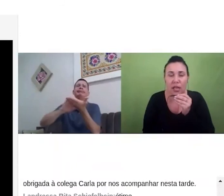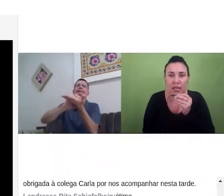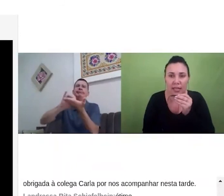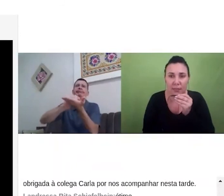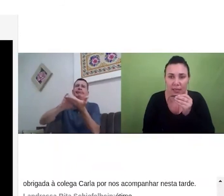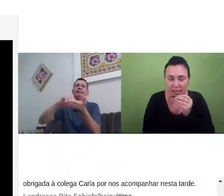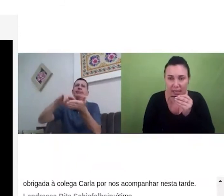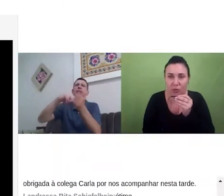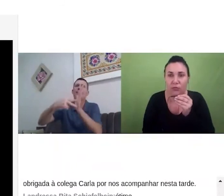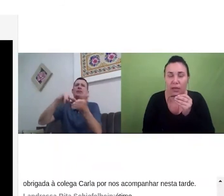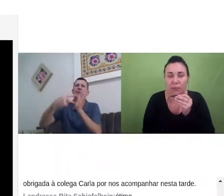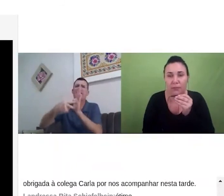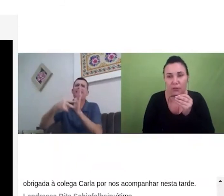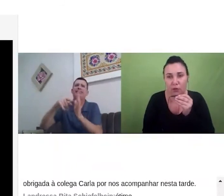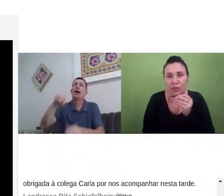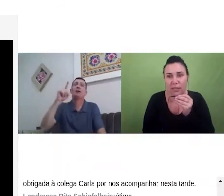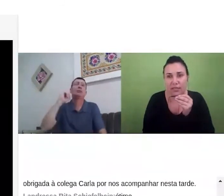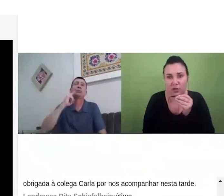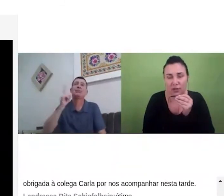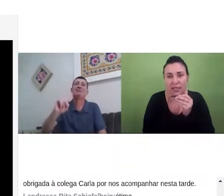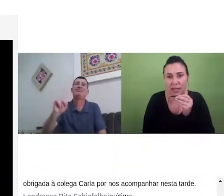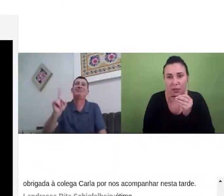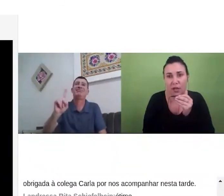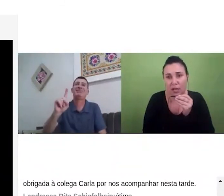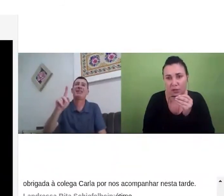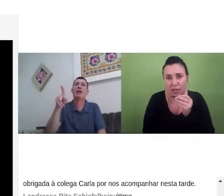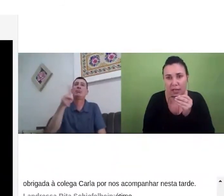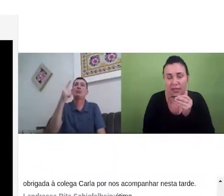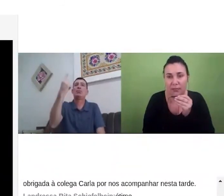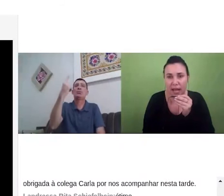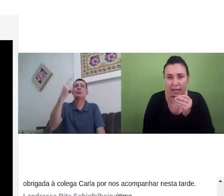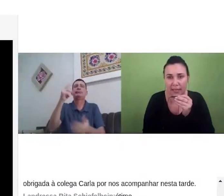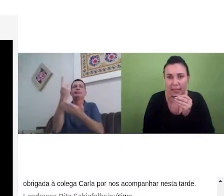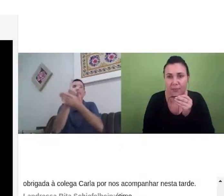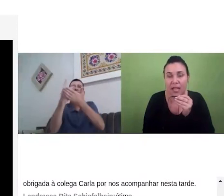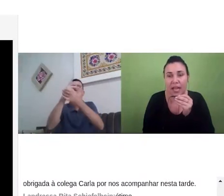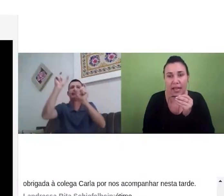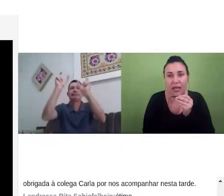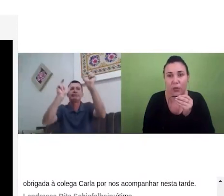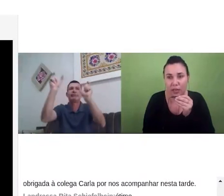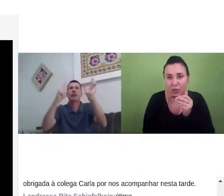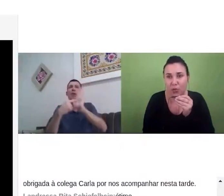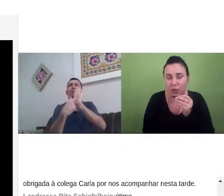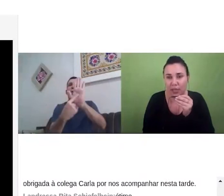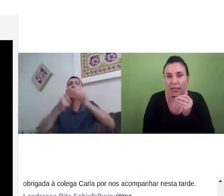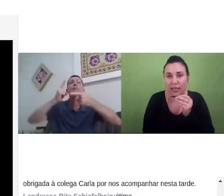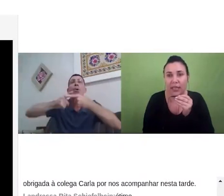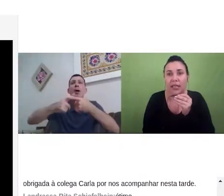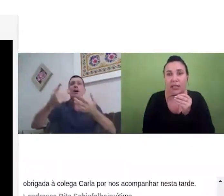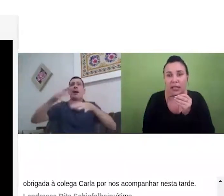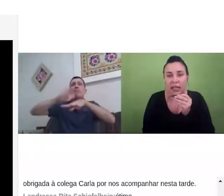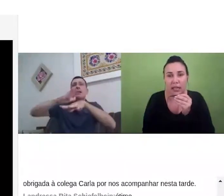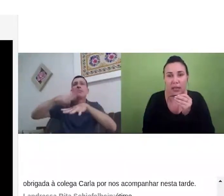essa adaptação desenvolvendo essas atividades adaptadas ela era a única surda